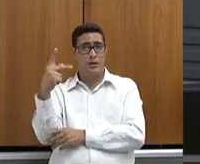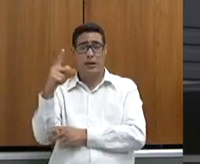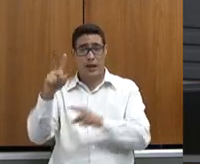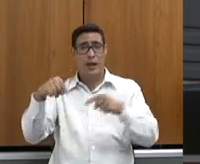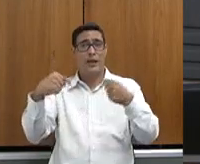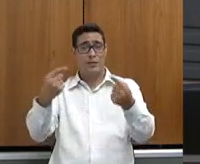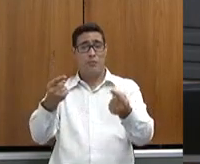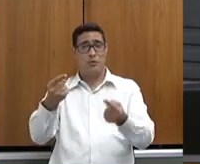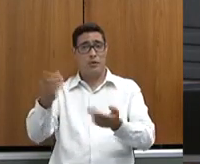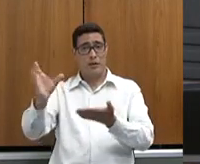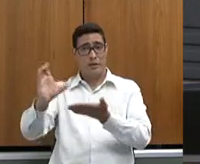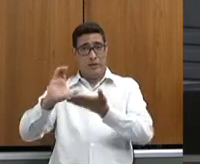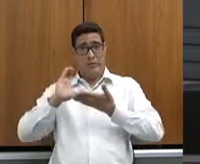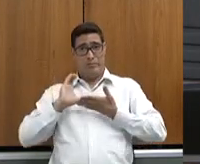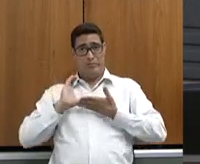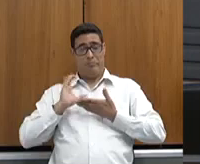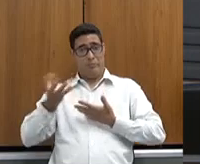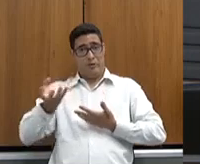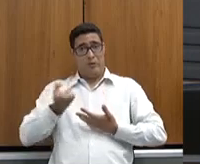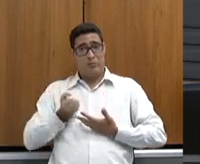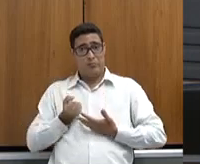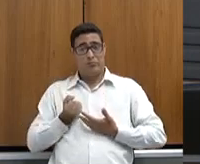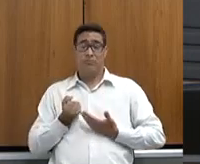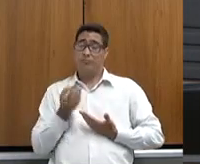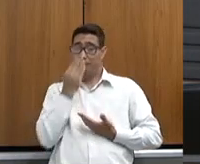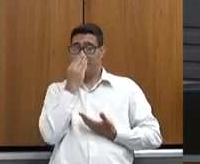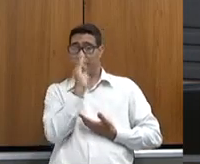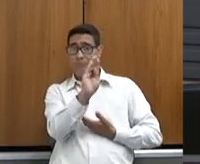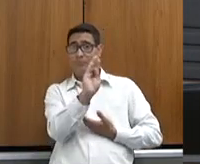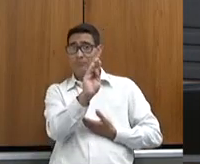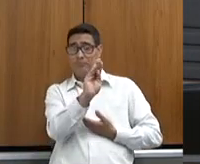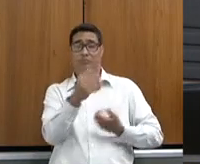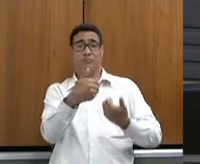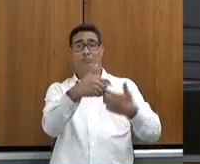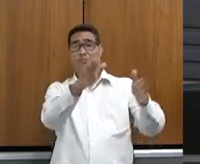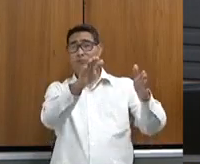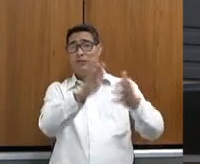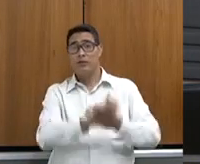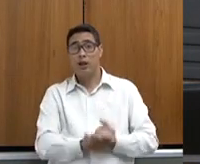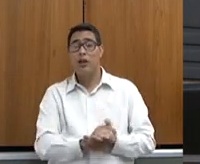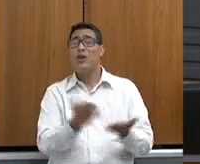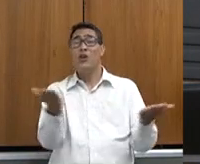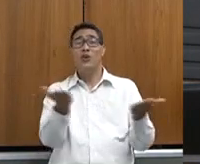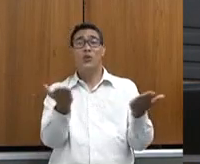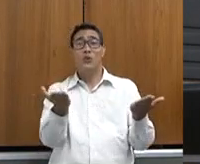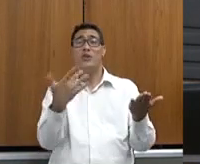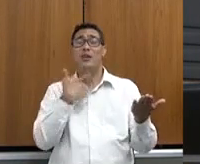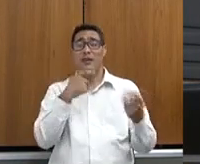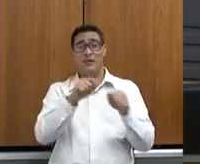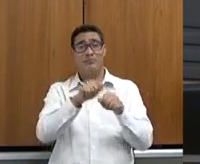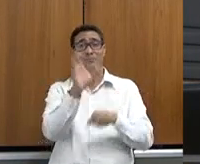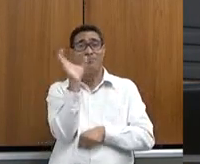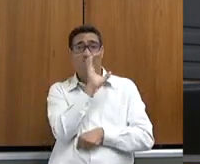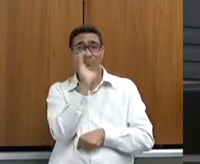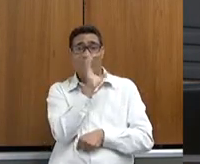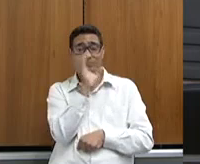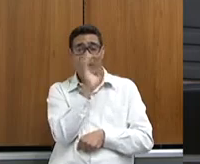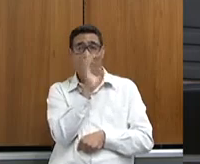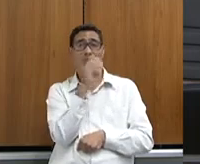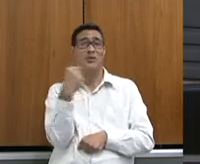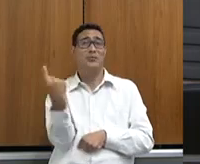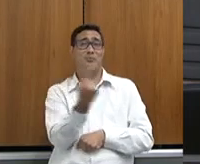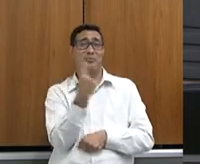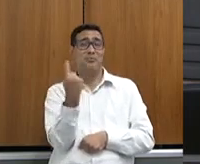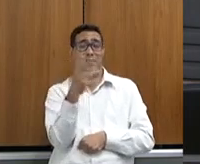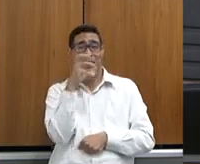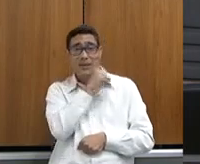recebo meu dinheiro e vou embora. E o produtor fica lá. E o mundo está rodando em uma velocidade muito grande, nós estamos falando hoje de programas de autocontrole, a